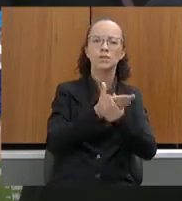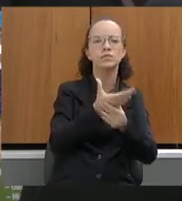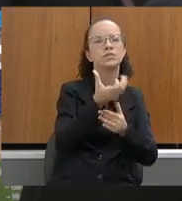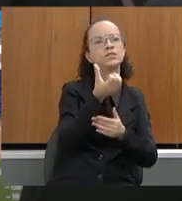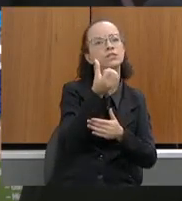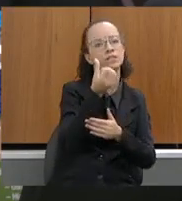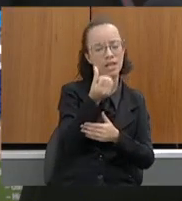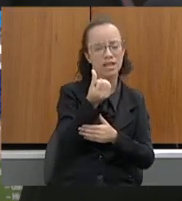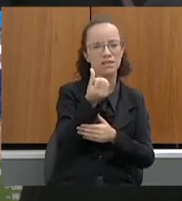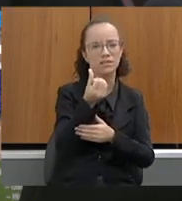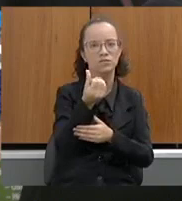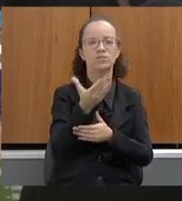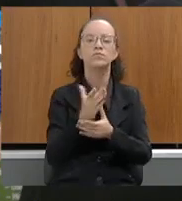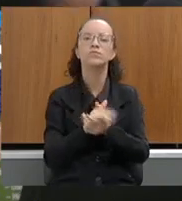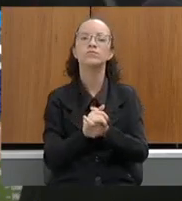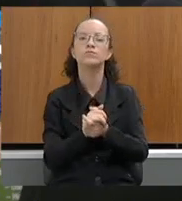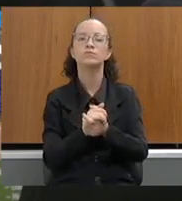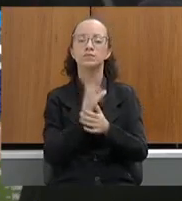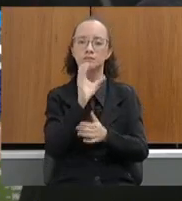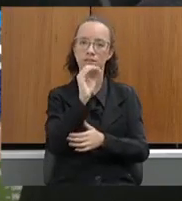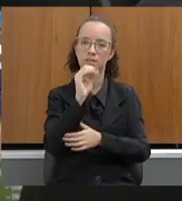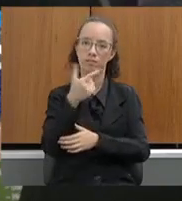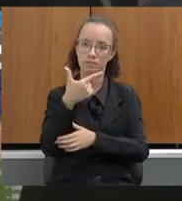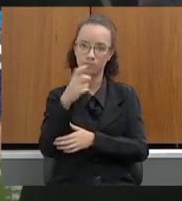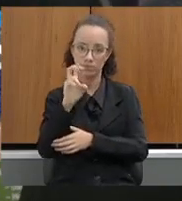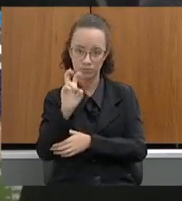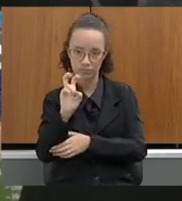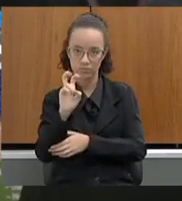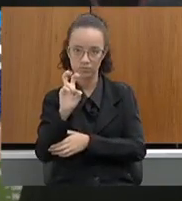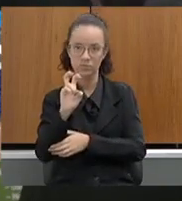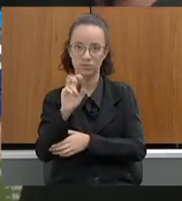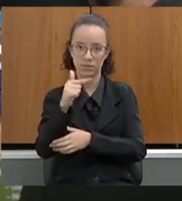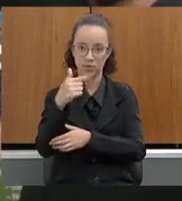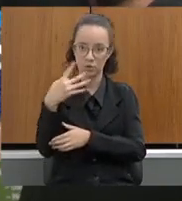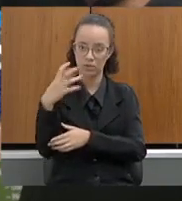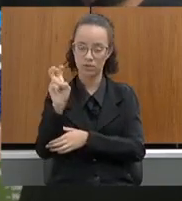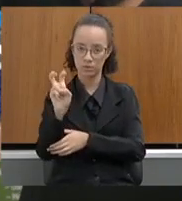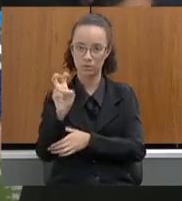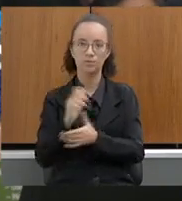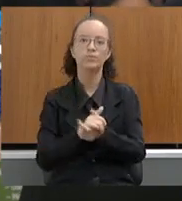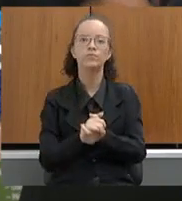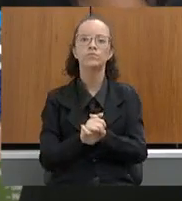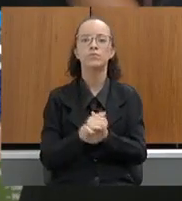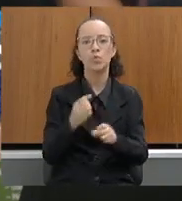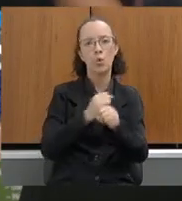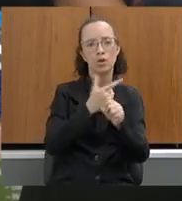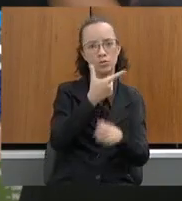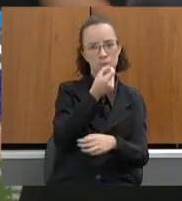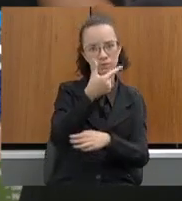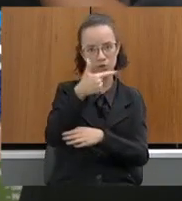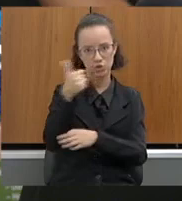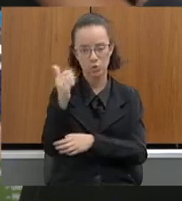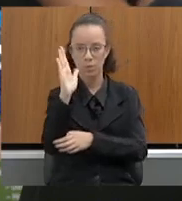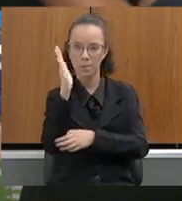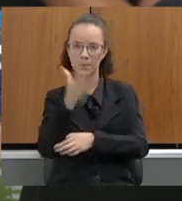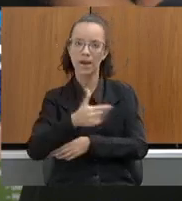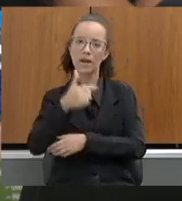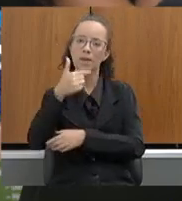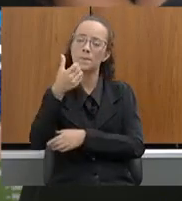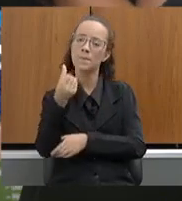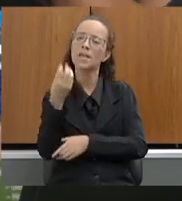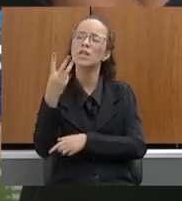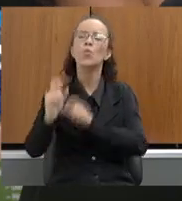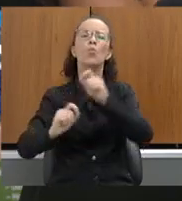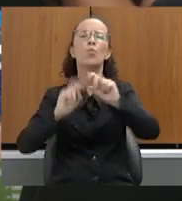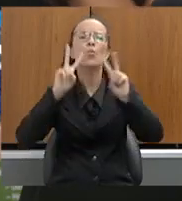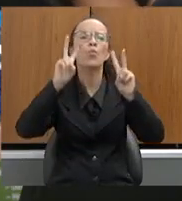-01-0025-745-2021-63, referente